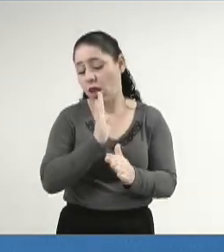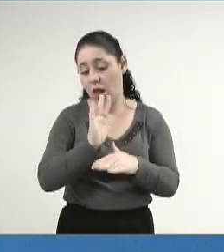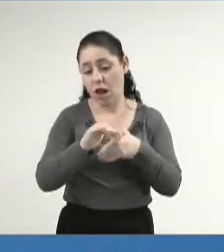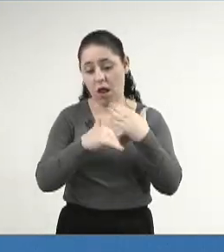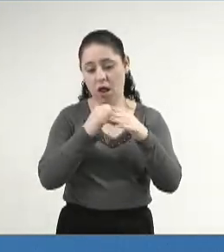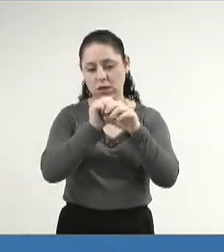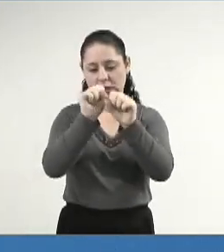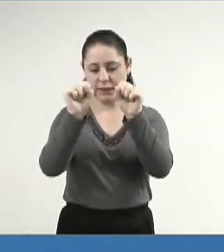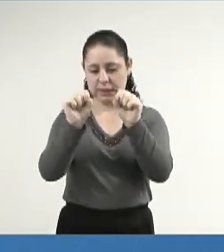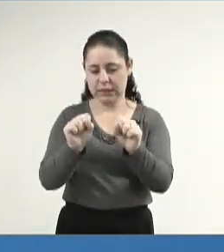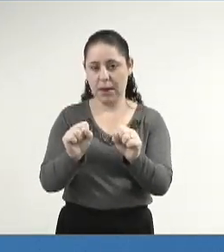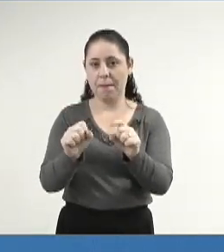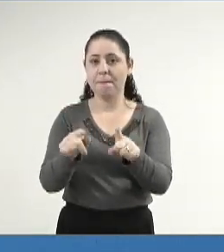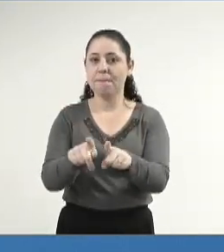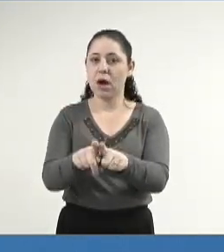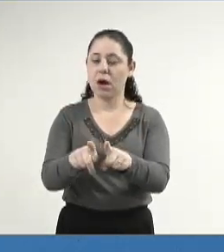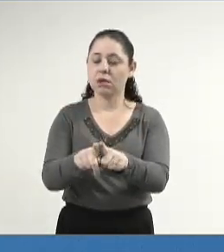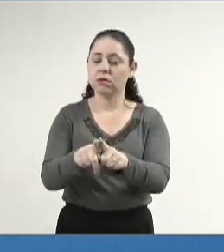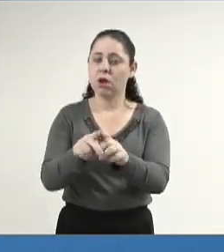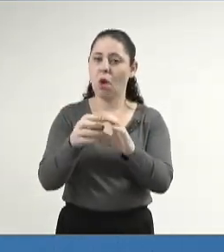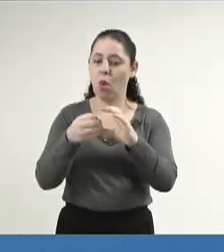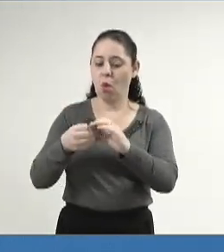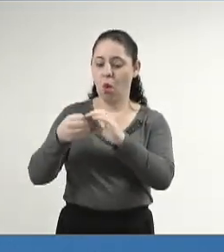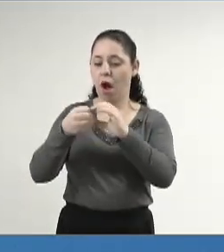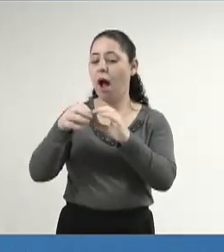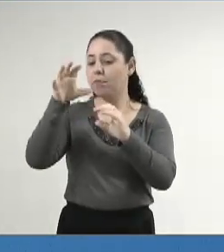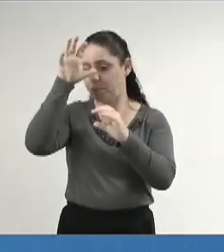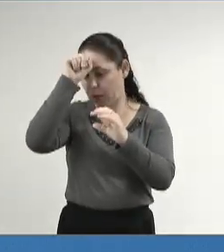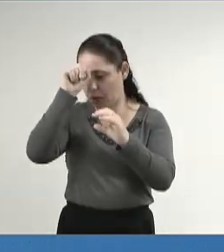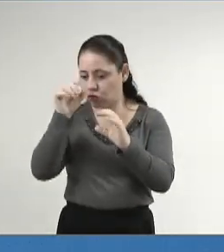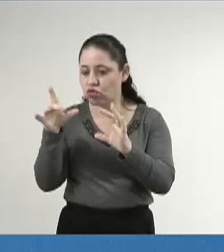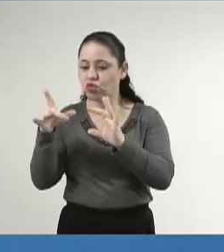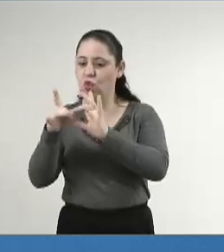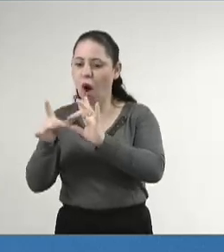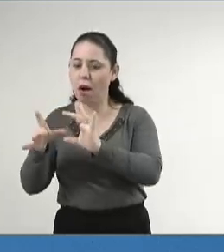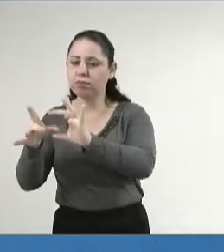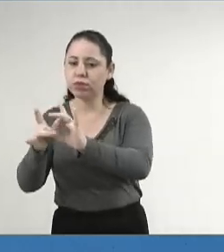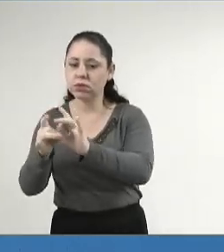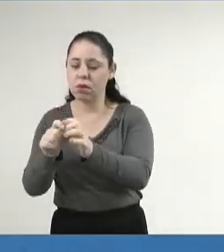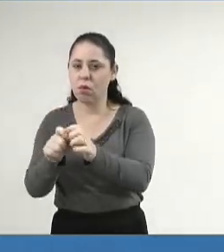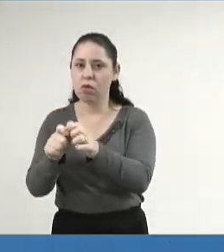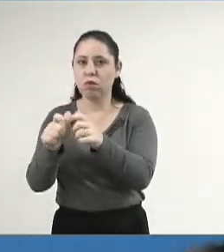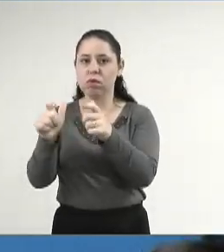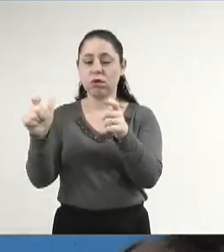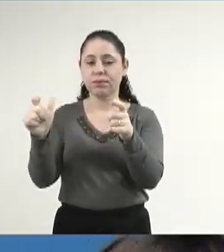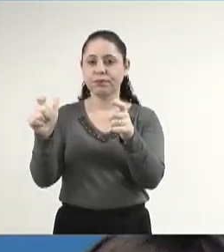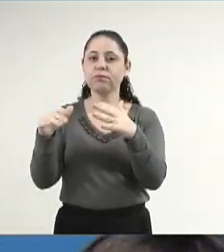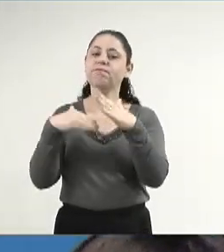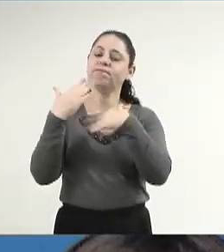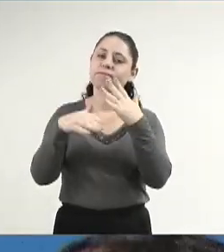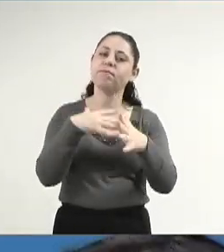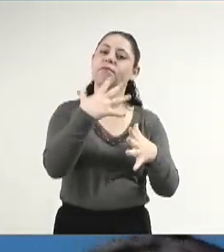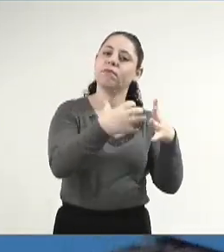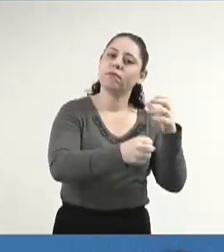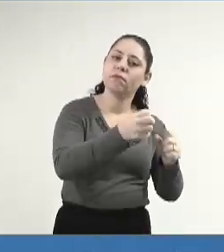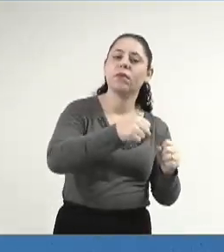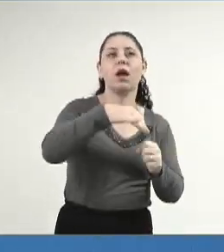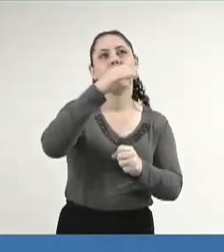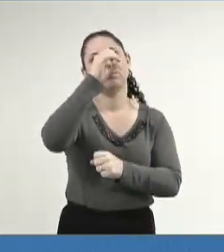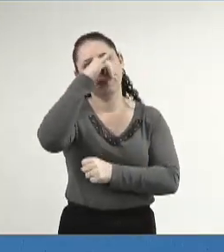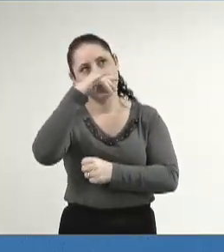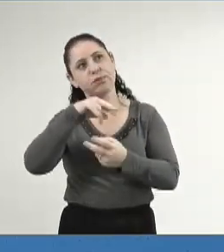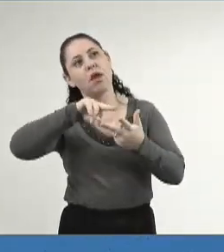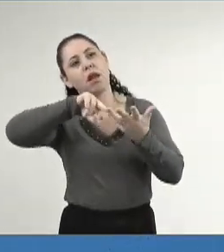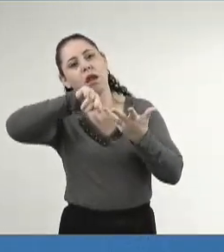sistema do cooperativo, aprende, junta-se a outros e cresce. Esse é o setor do leite, do suíno e